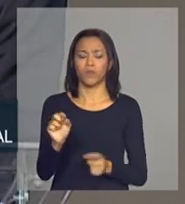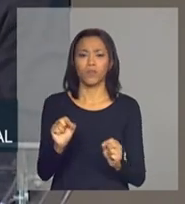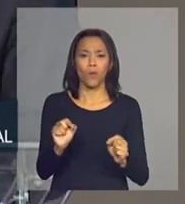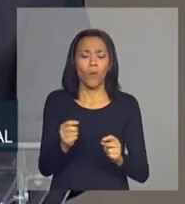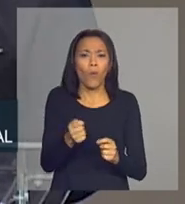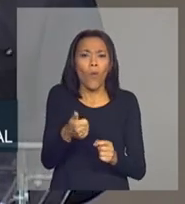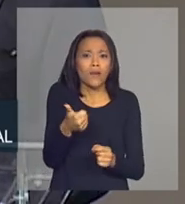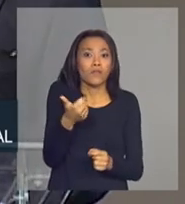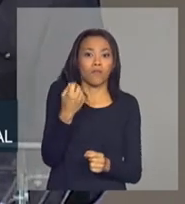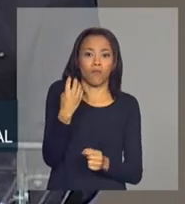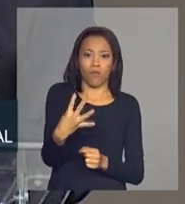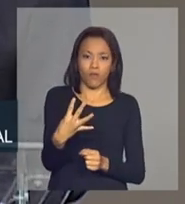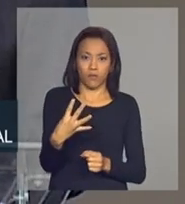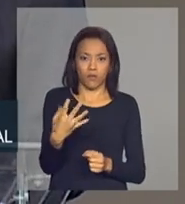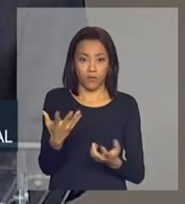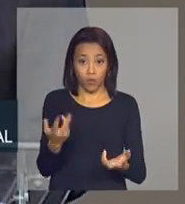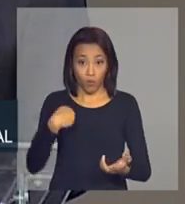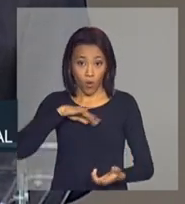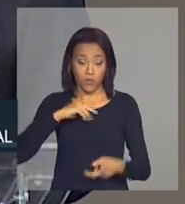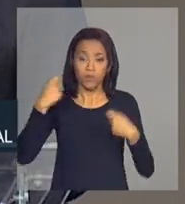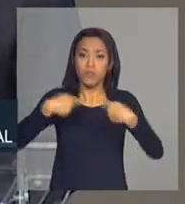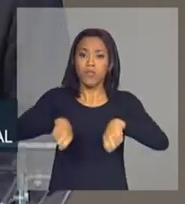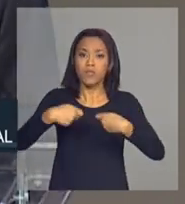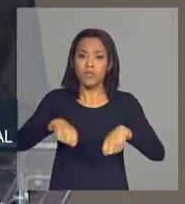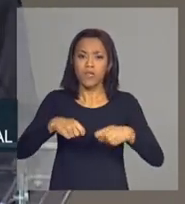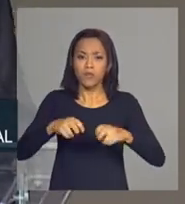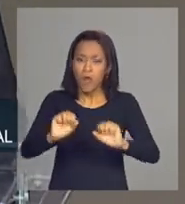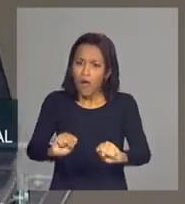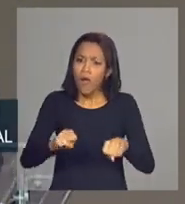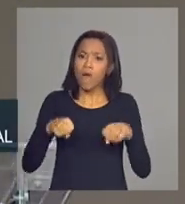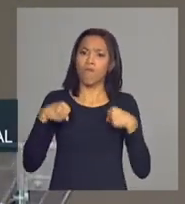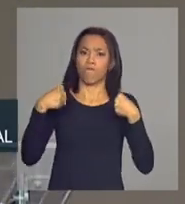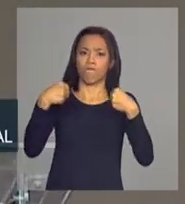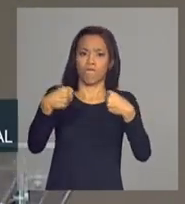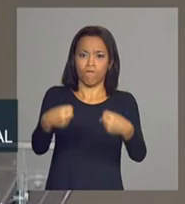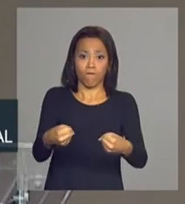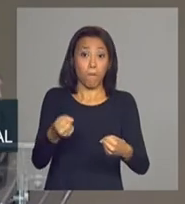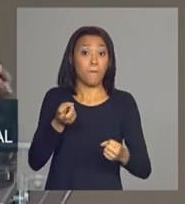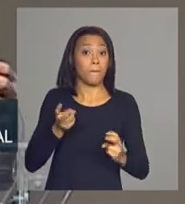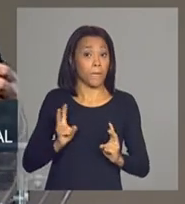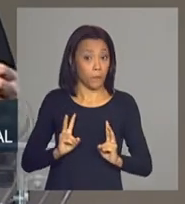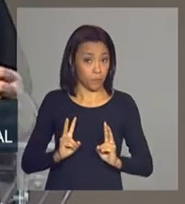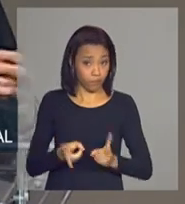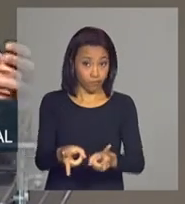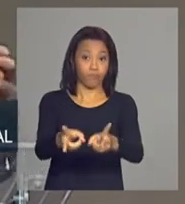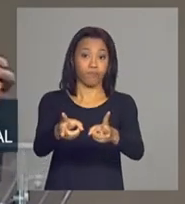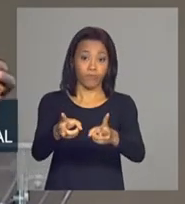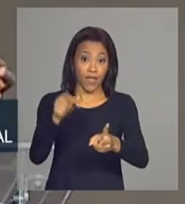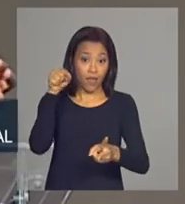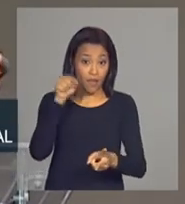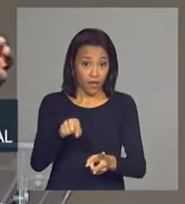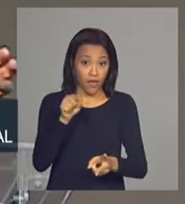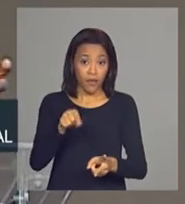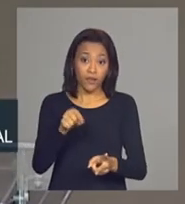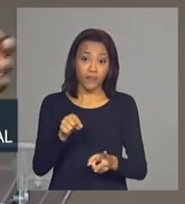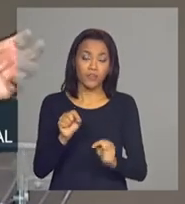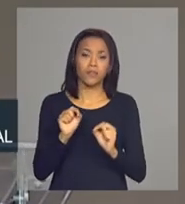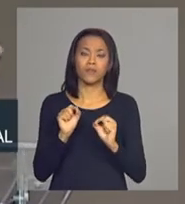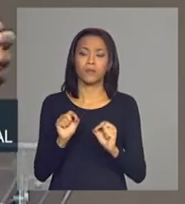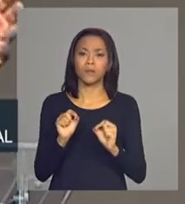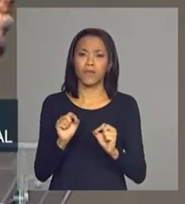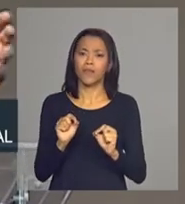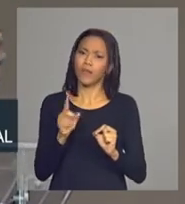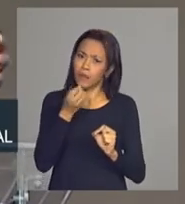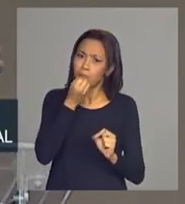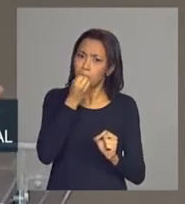quatro. Mas nós precisamos reforçar ainda mais esse quadro que é um quadro